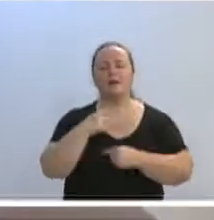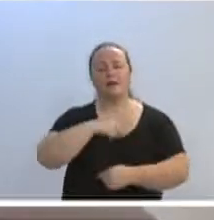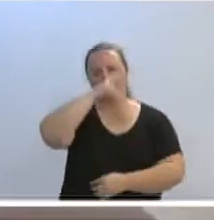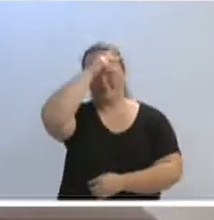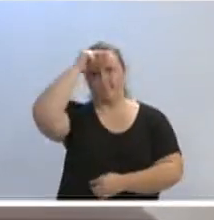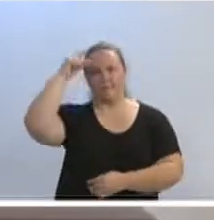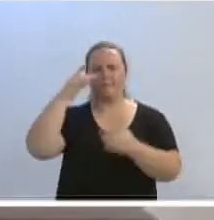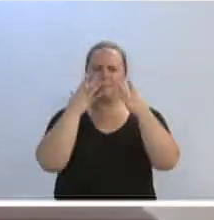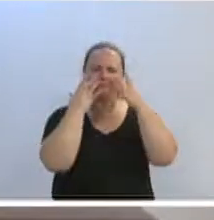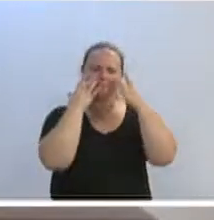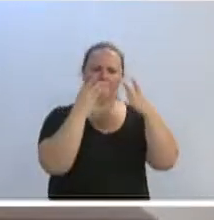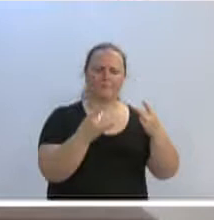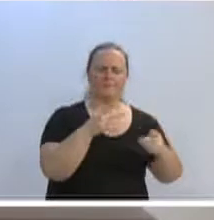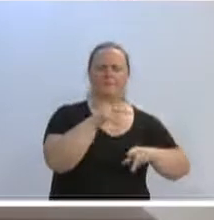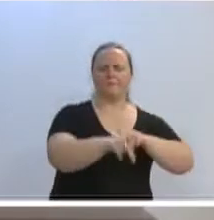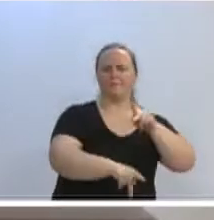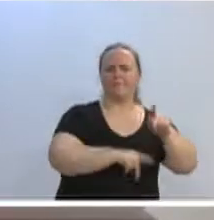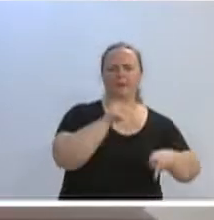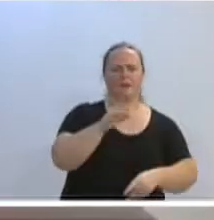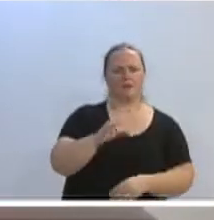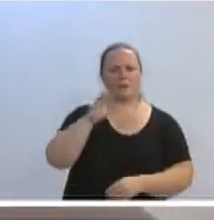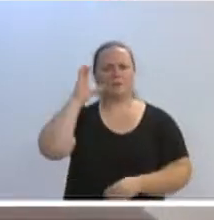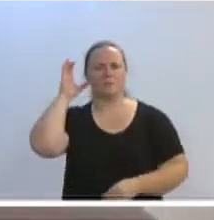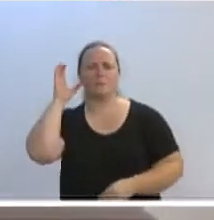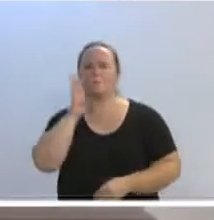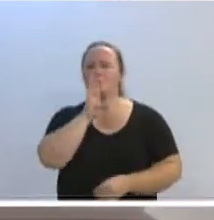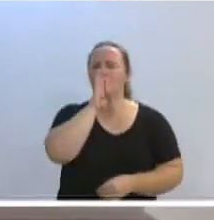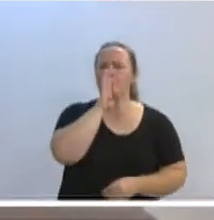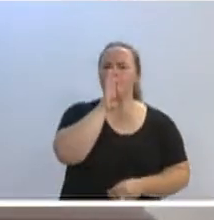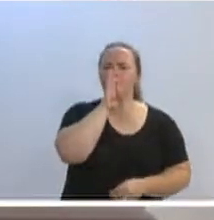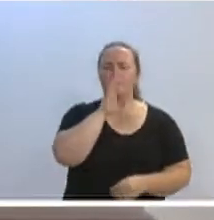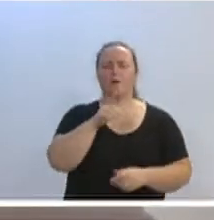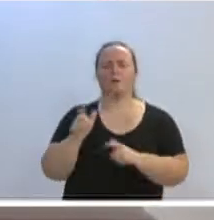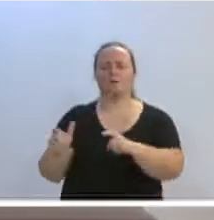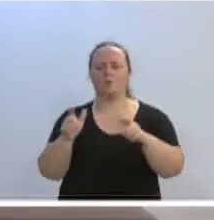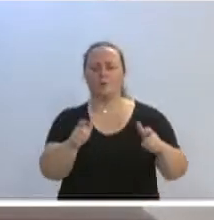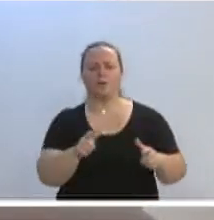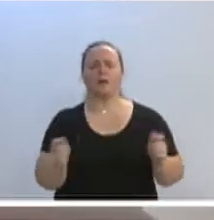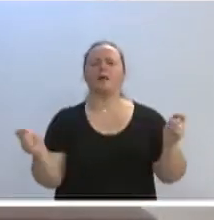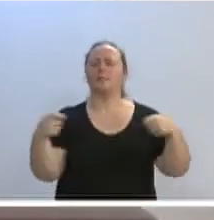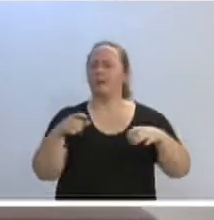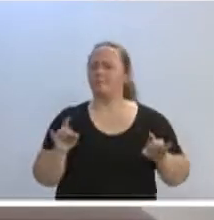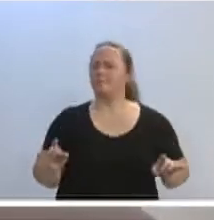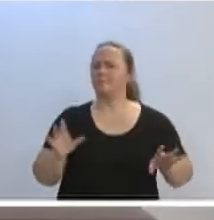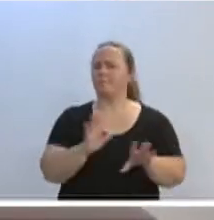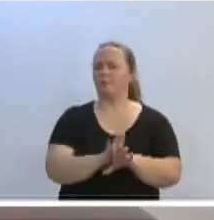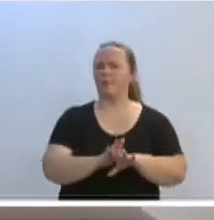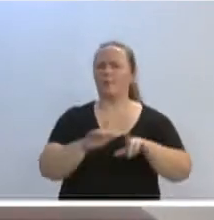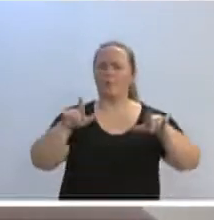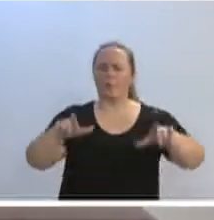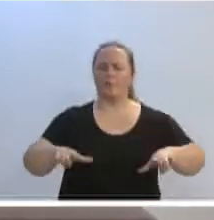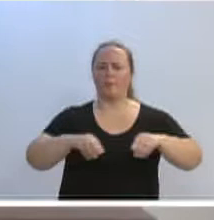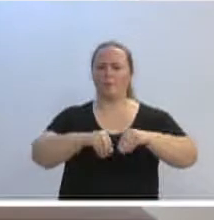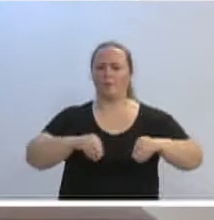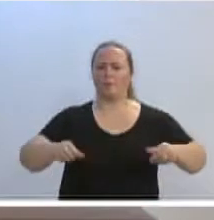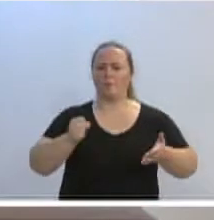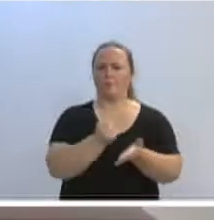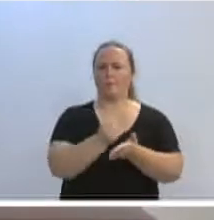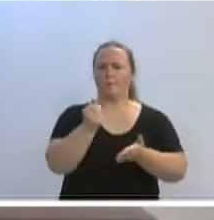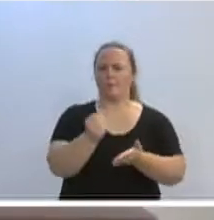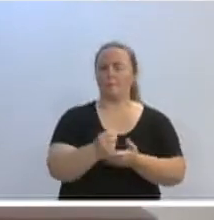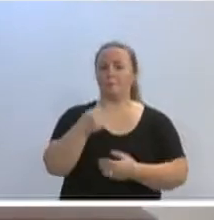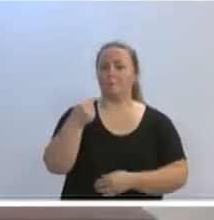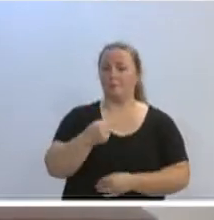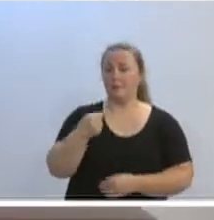que olhasse para este povo, que não se omitisse, que já tinha várias áreas aptas a serem regularizadas, e nada foi feito. Foi o primeiro mandato, veio o